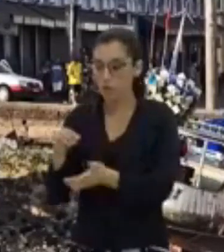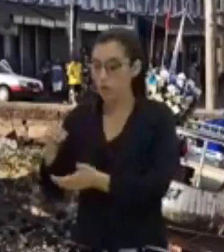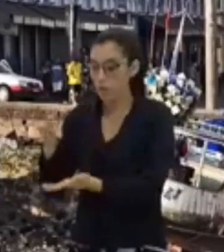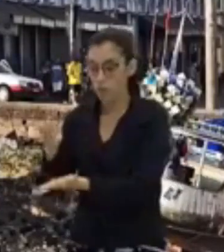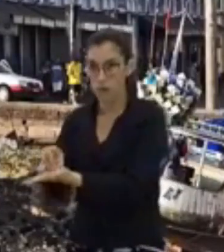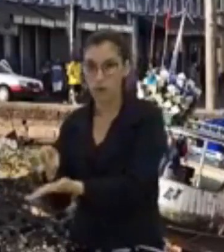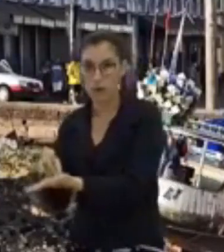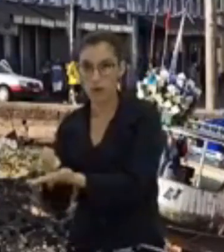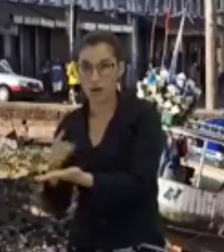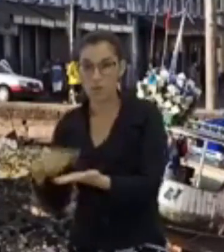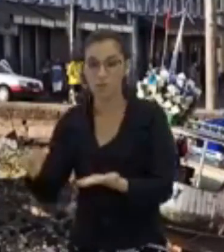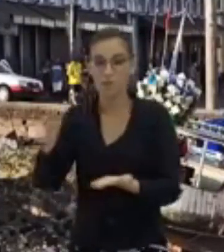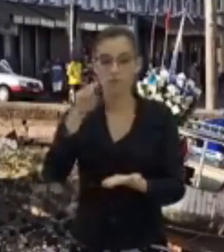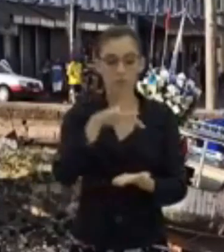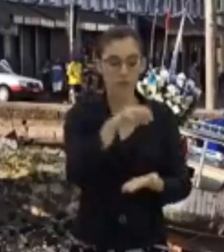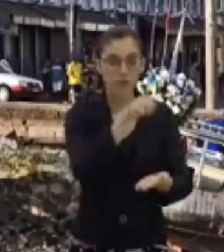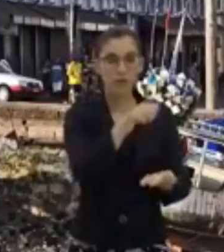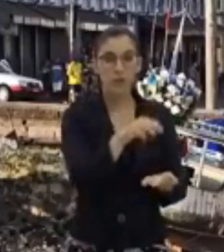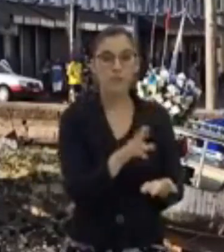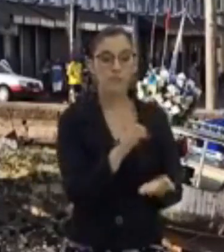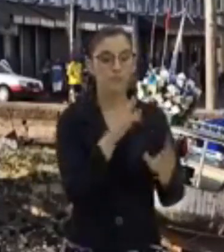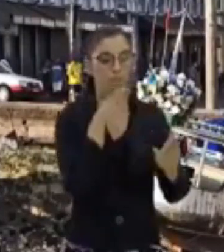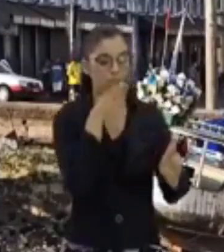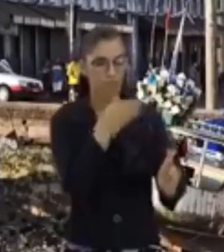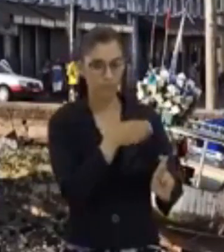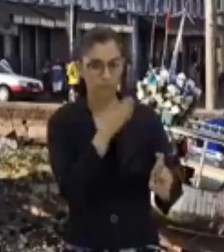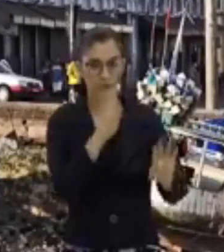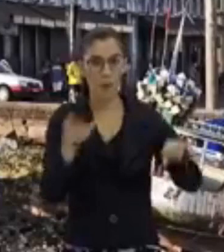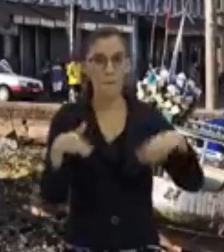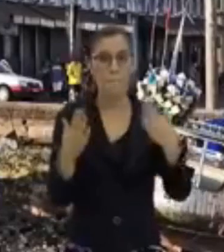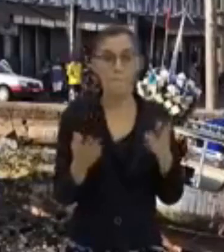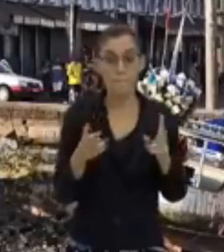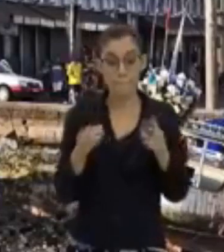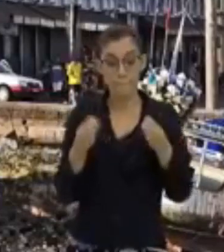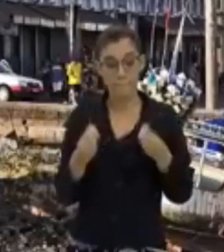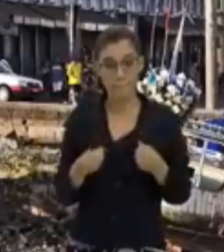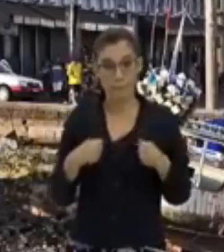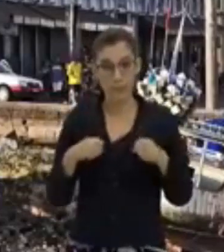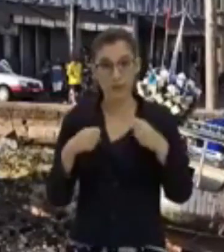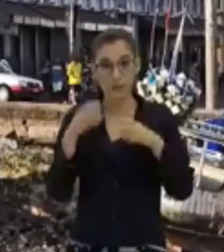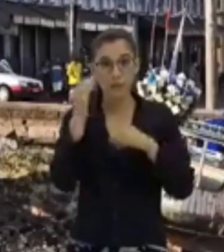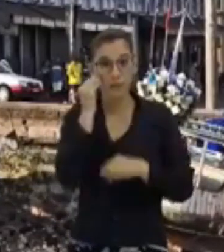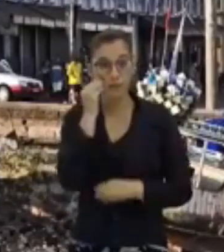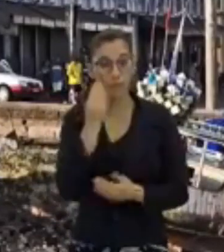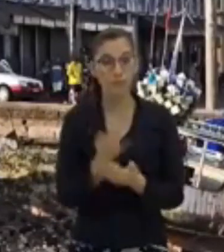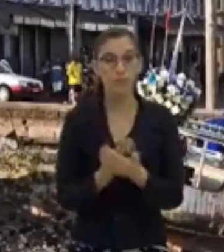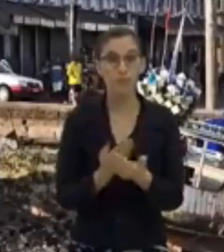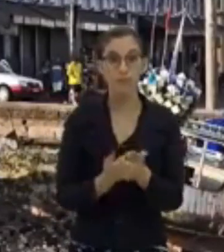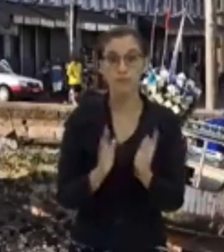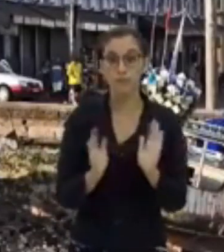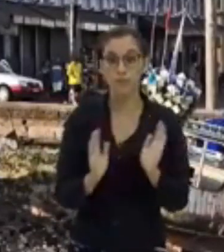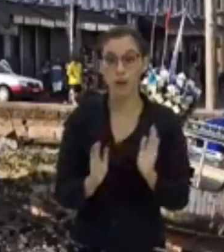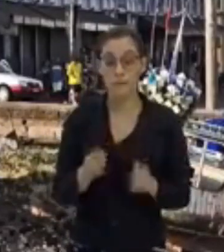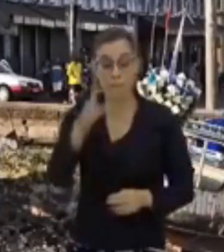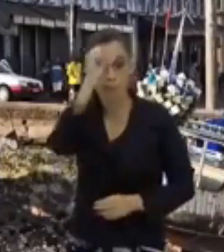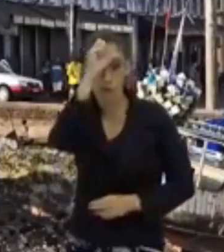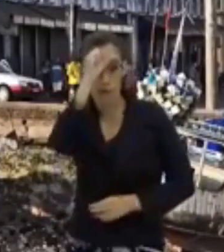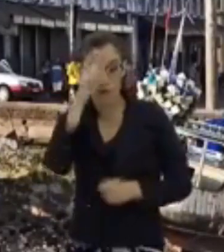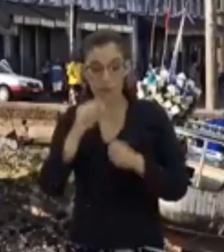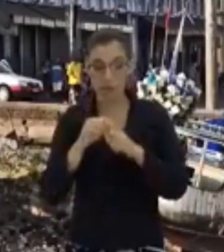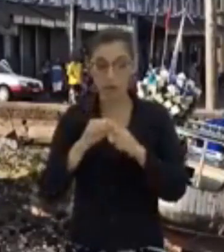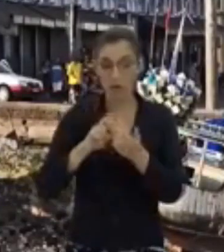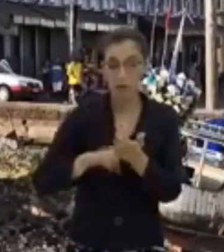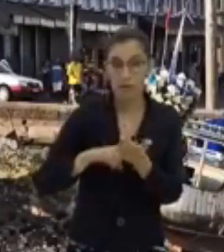é representado. Então te liga na aula de hoje para você não perder e aprender a fazer a interpretação de um mapa,